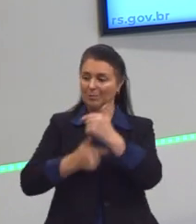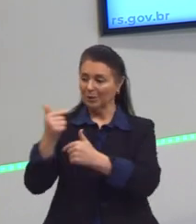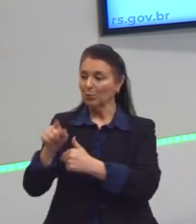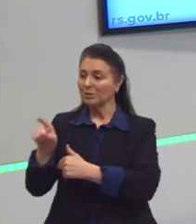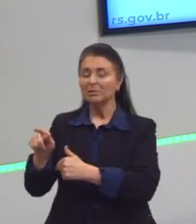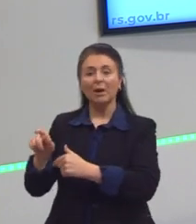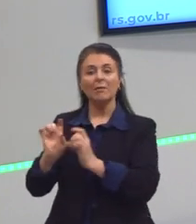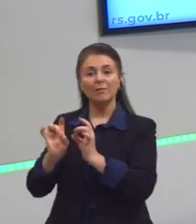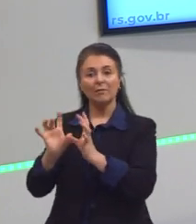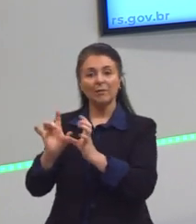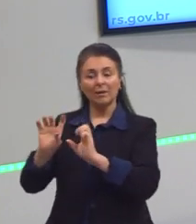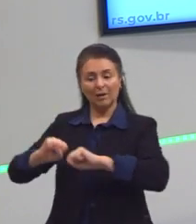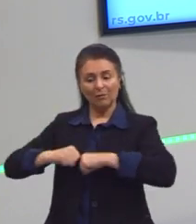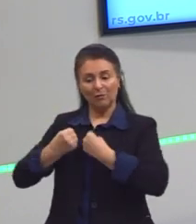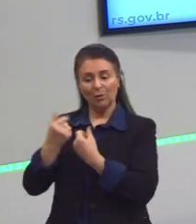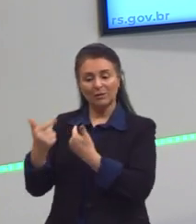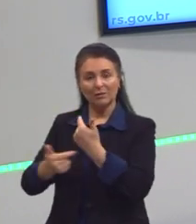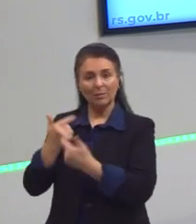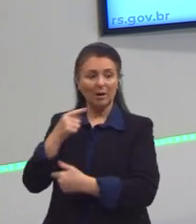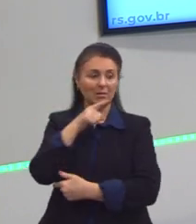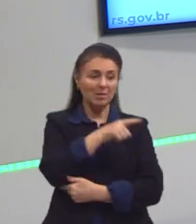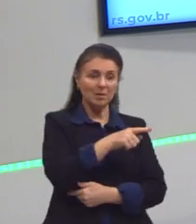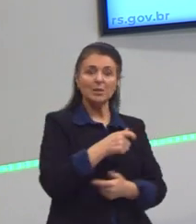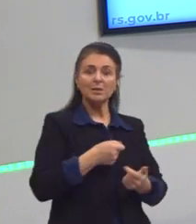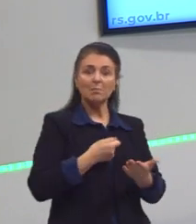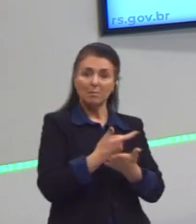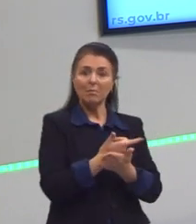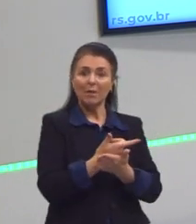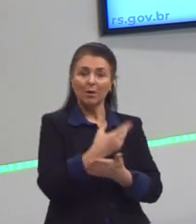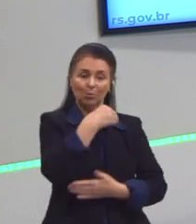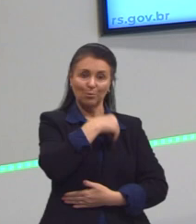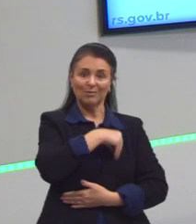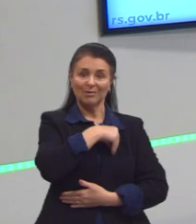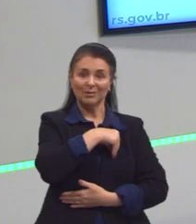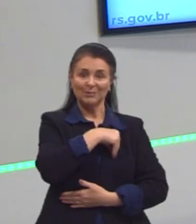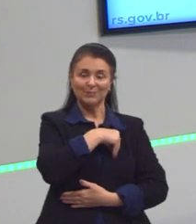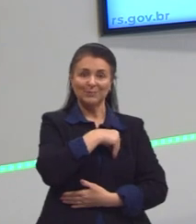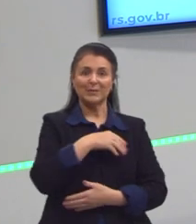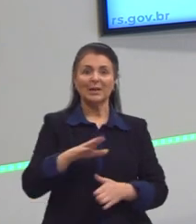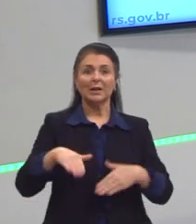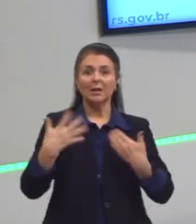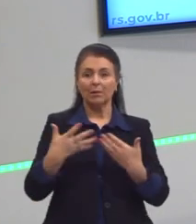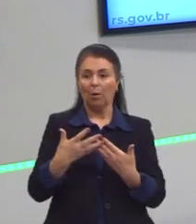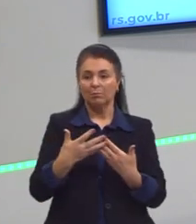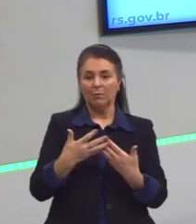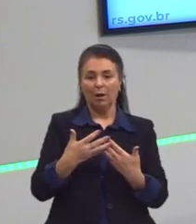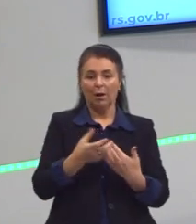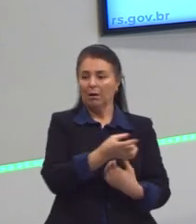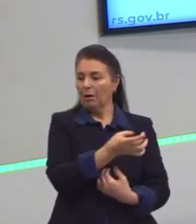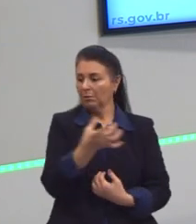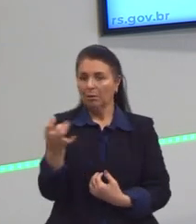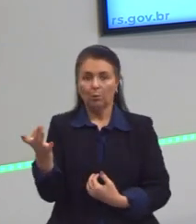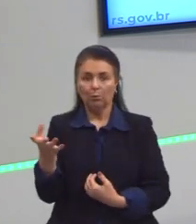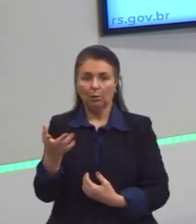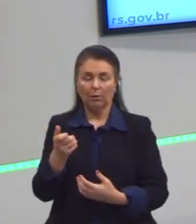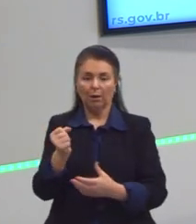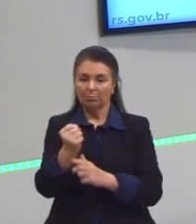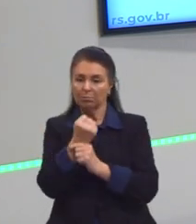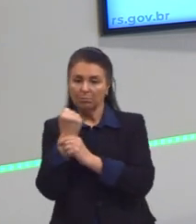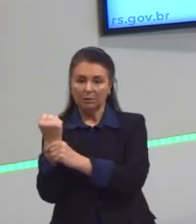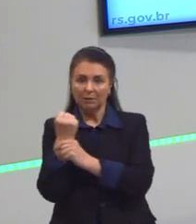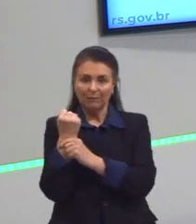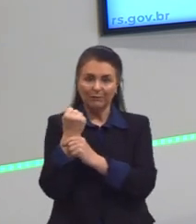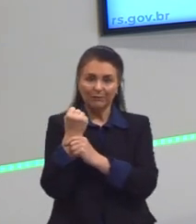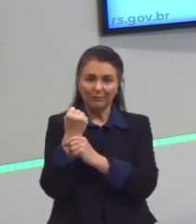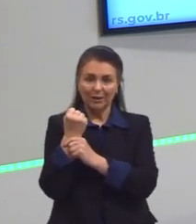vendem a sua força de trabalho. E aí, claro, cada um defende, na dialética da luta de classes,